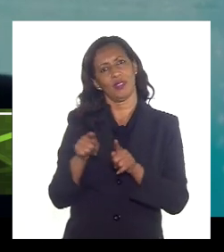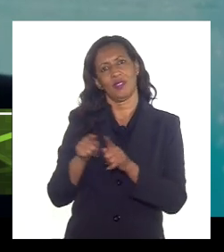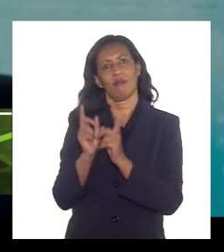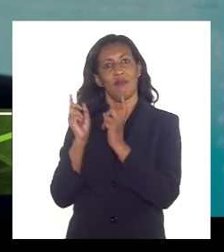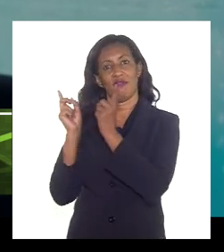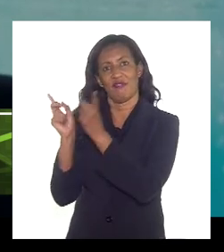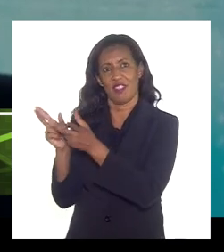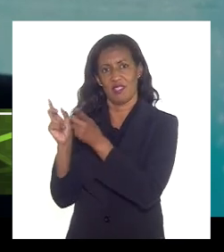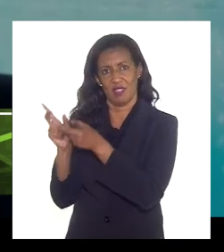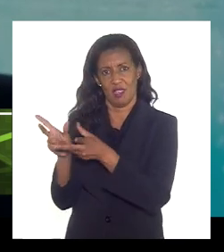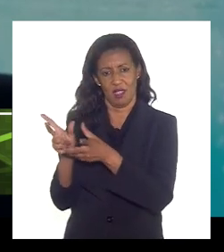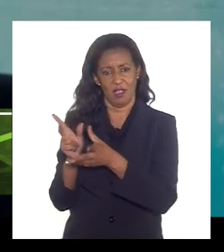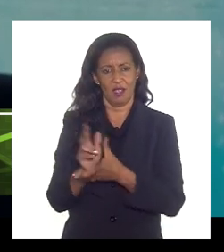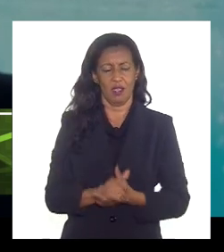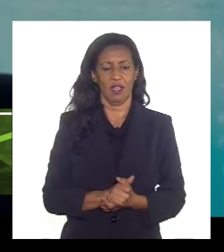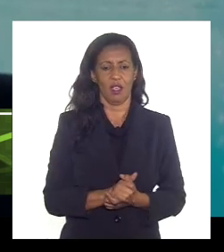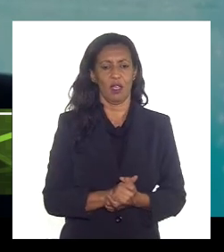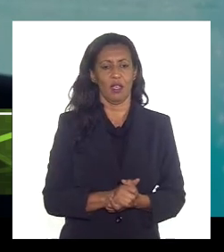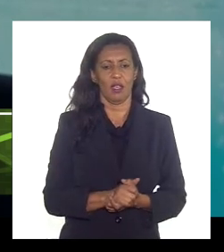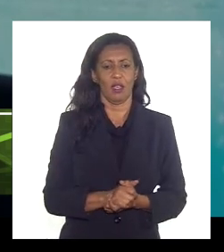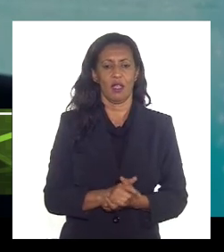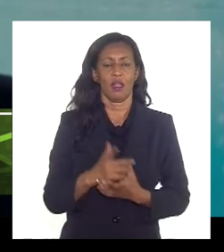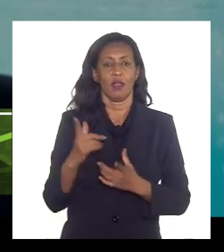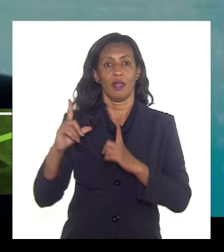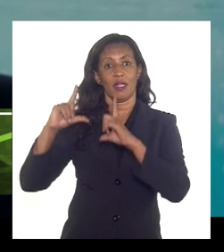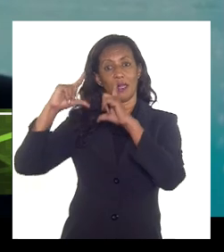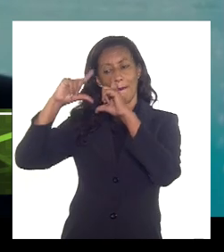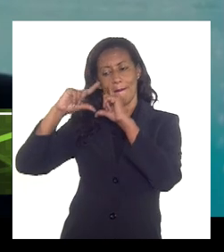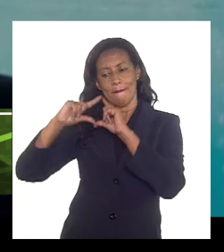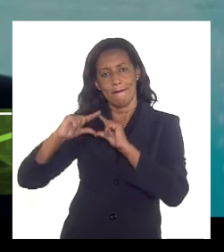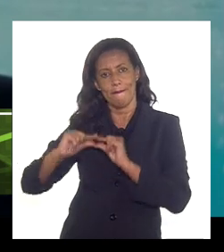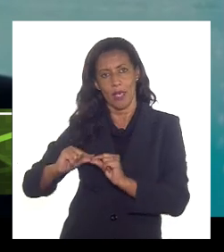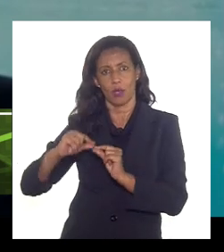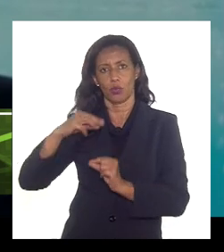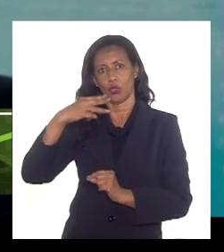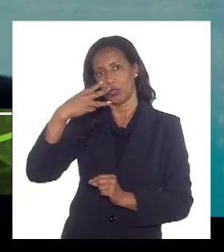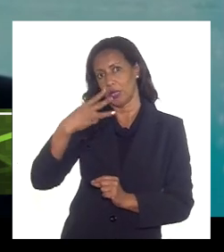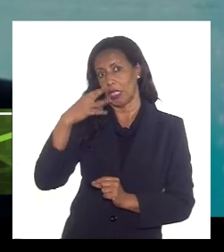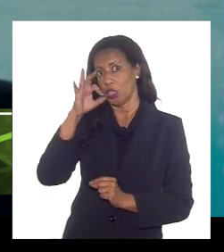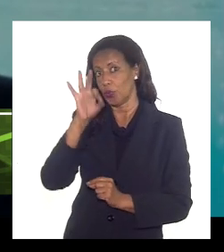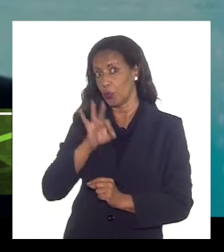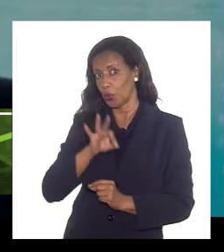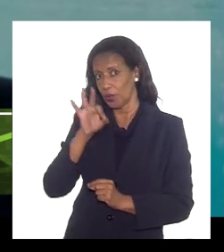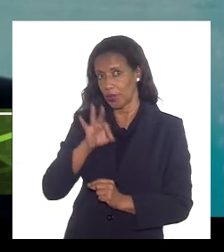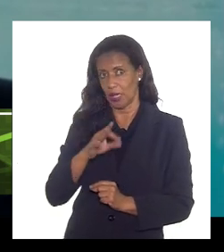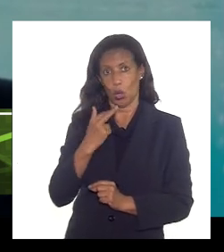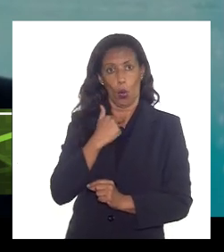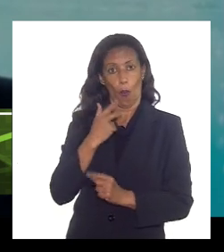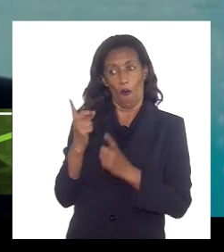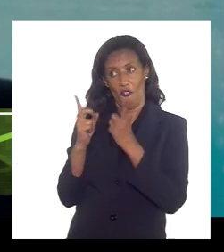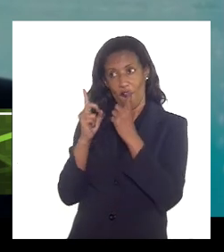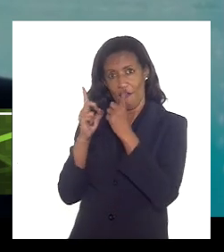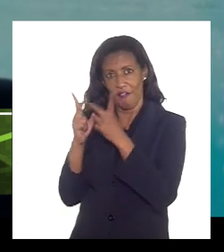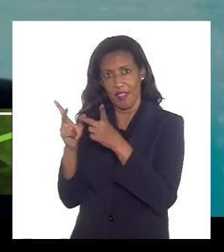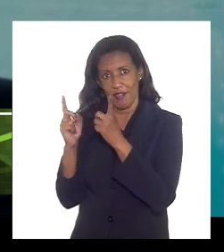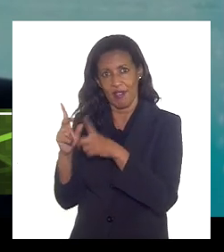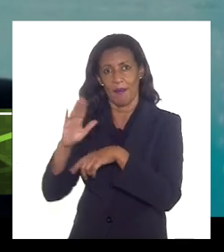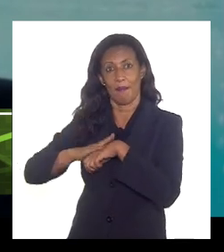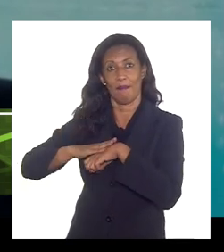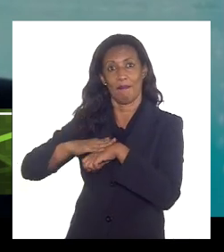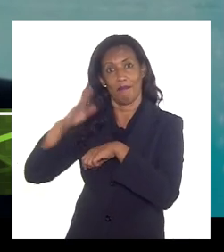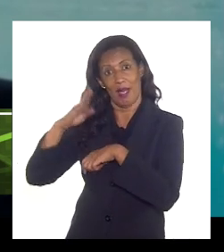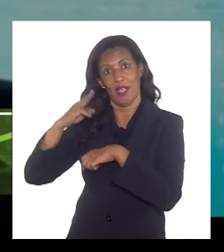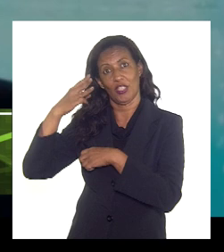enquadrar o gás exportado tem que ter menos de 3% de CO2 a gente não pode exportar um gás com mais do que isso um